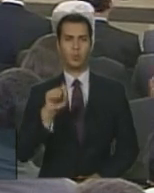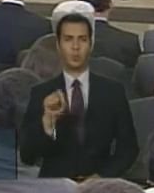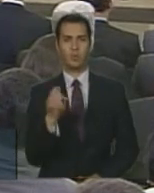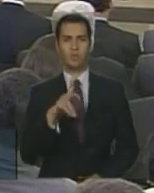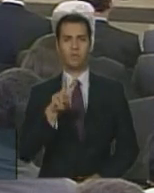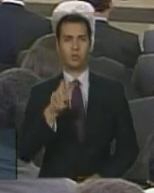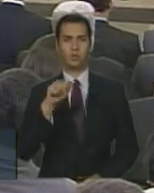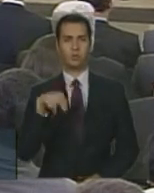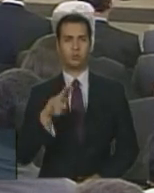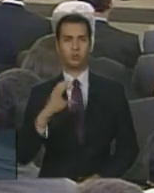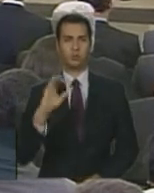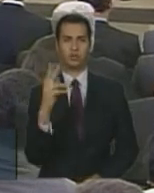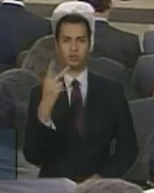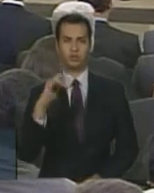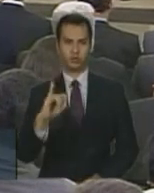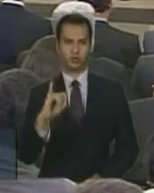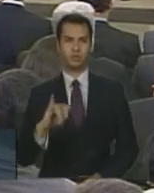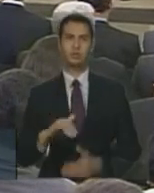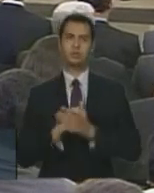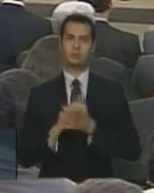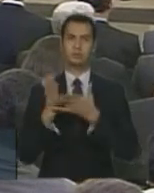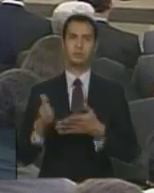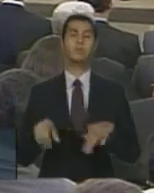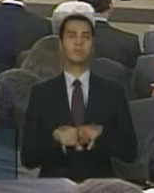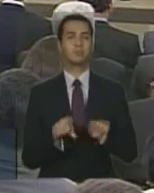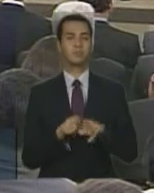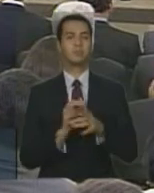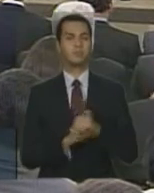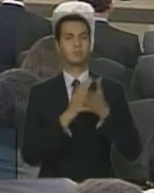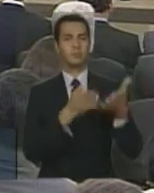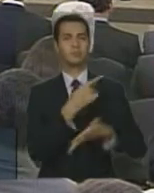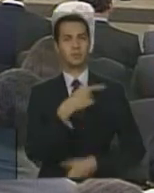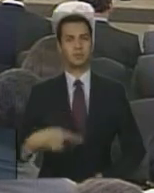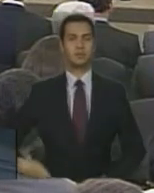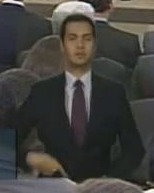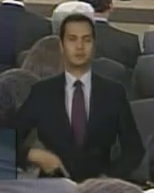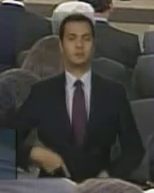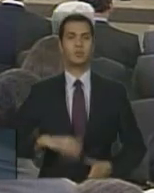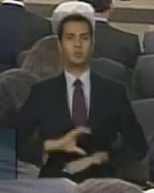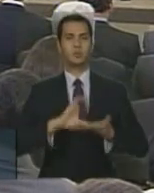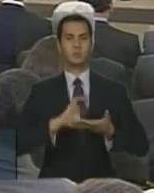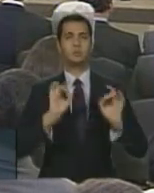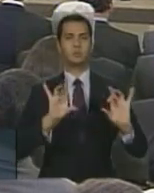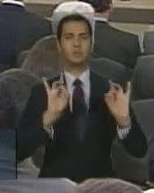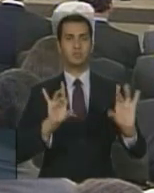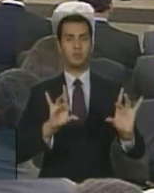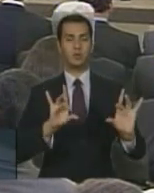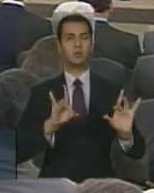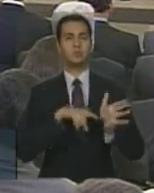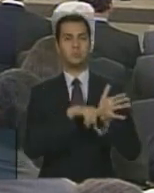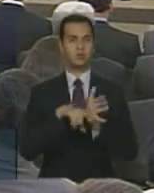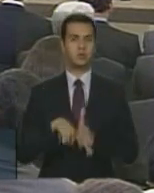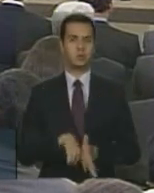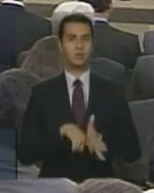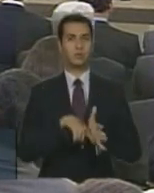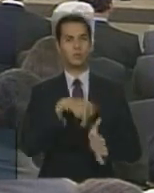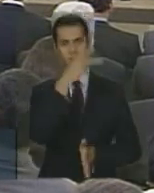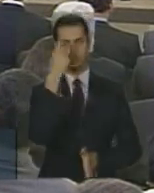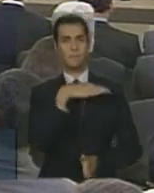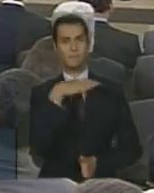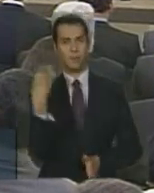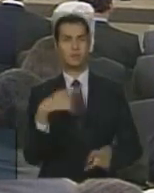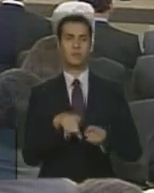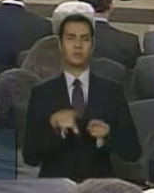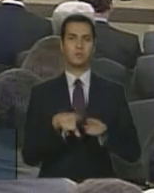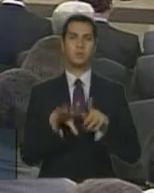Cumprimentar o presidente da Comissão Especial sobre Mortos e Desaparecidos Políticos Marco